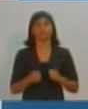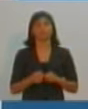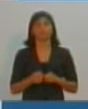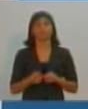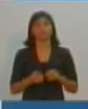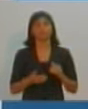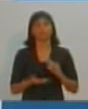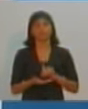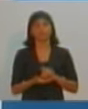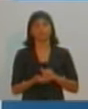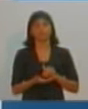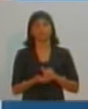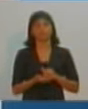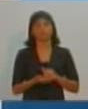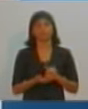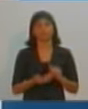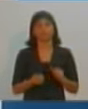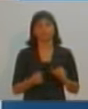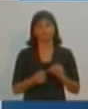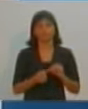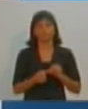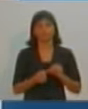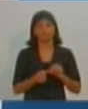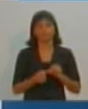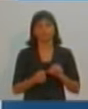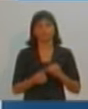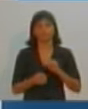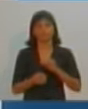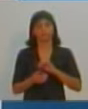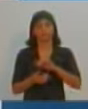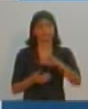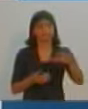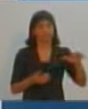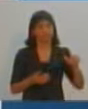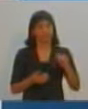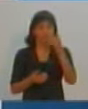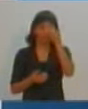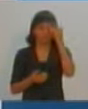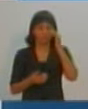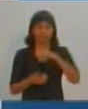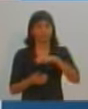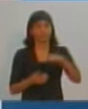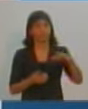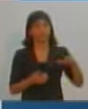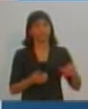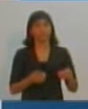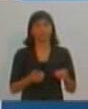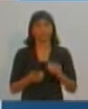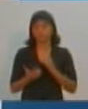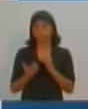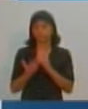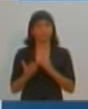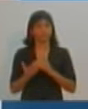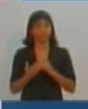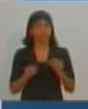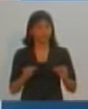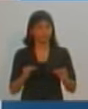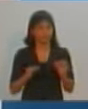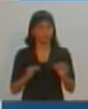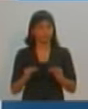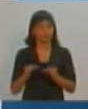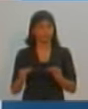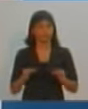secretaria. Isso fez com que toda a população tivesse finalmente um processo de atendimento